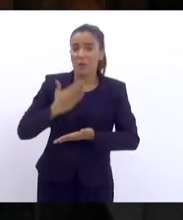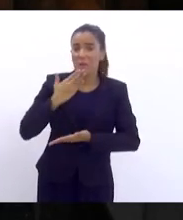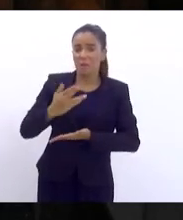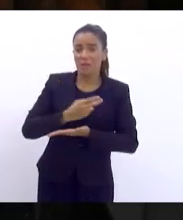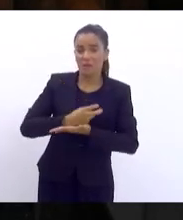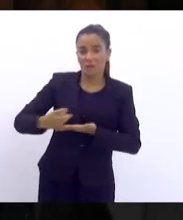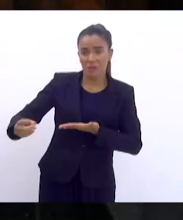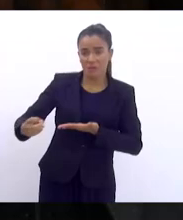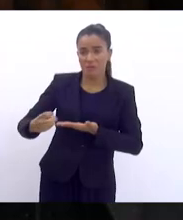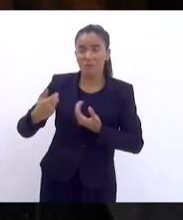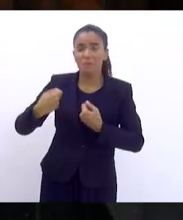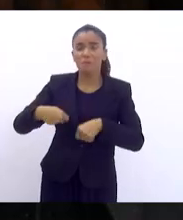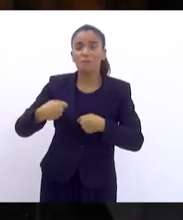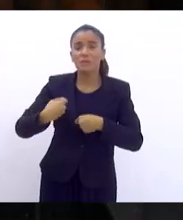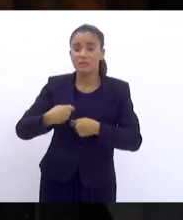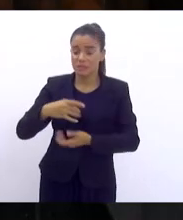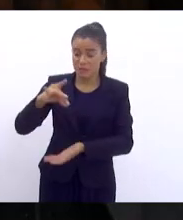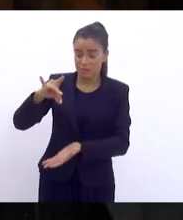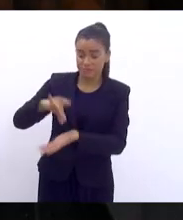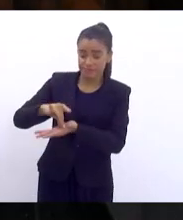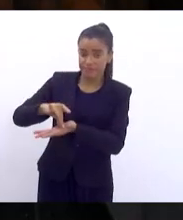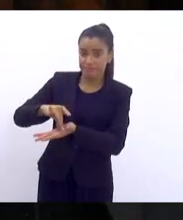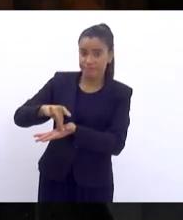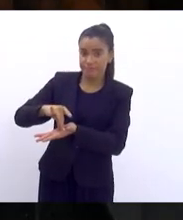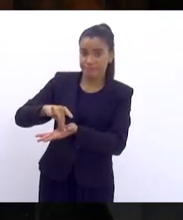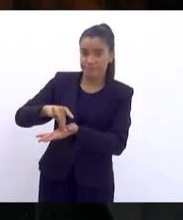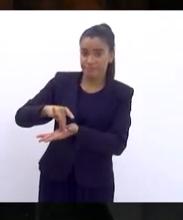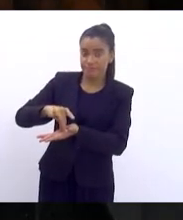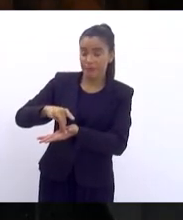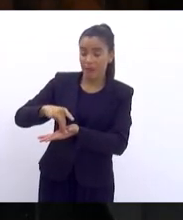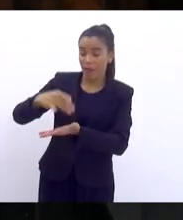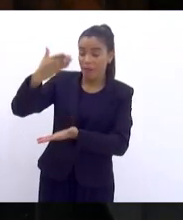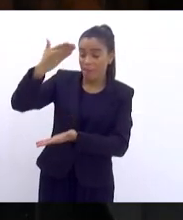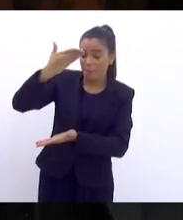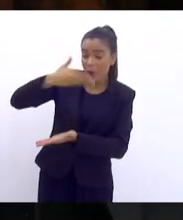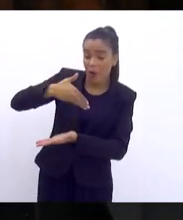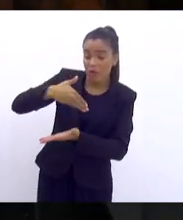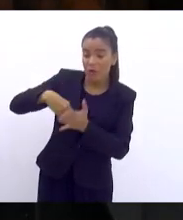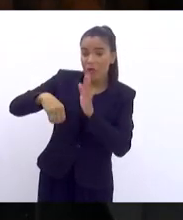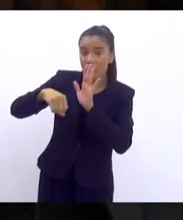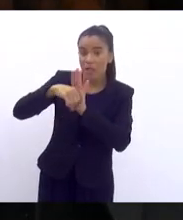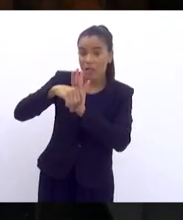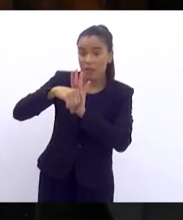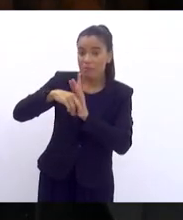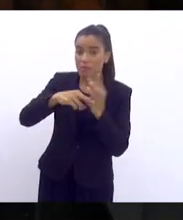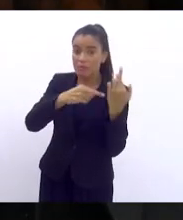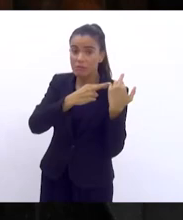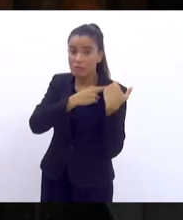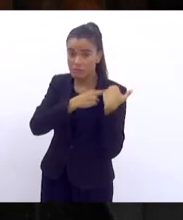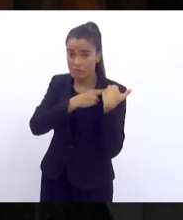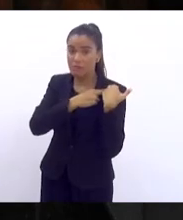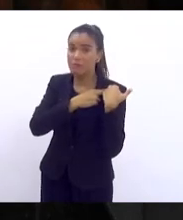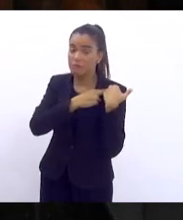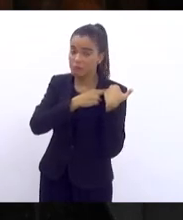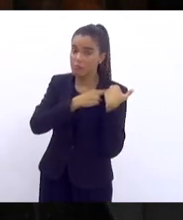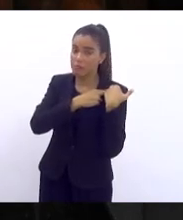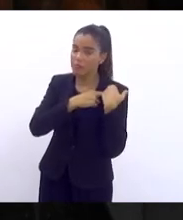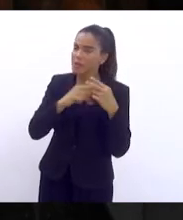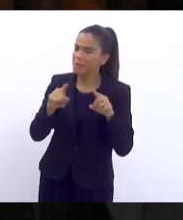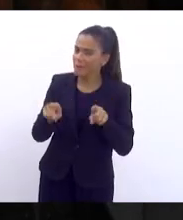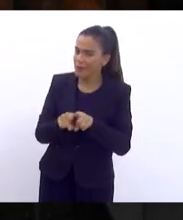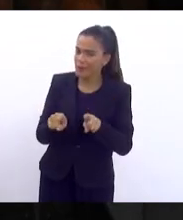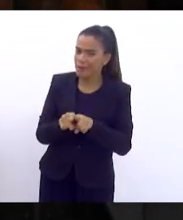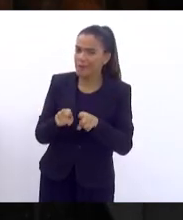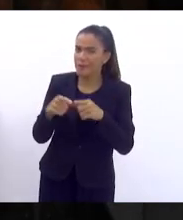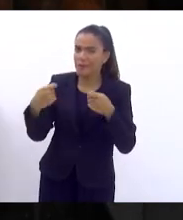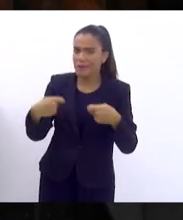de impeachment tem que ter o fato que caracterize o crime de responsabilidade, mas também tem